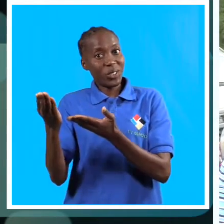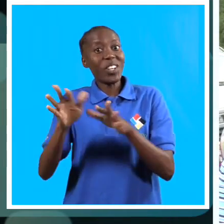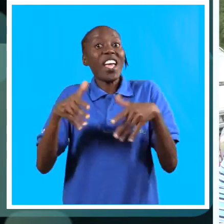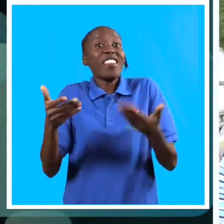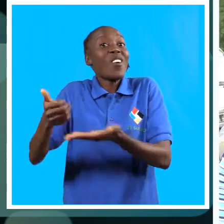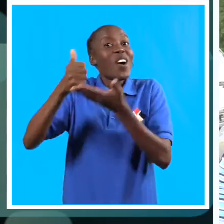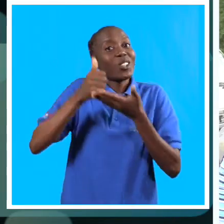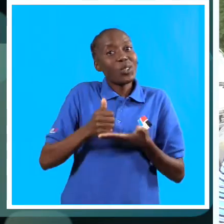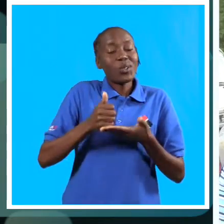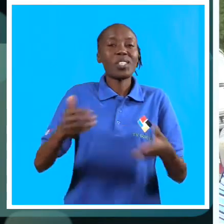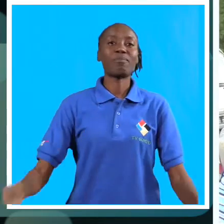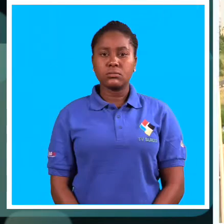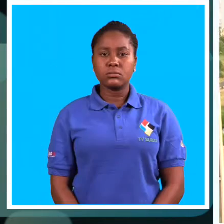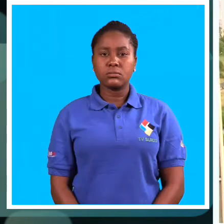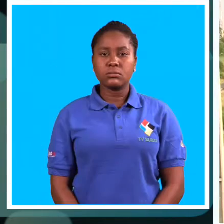ajuda.